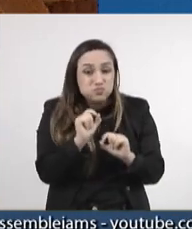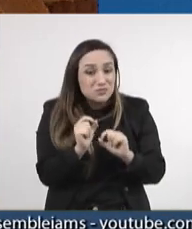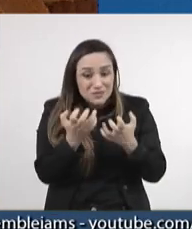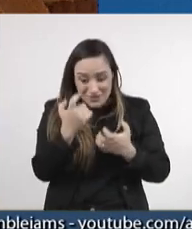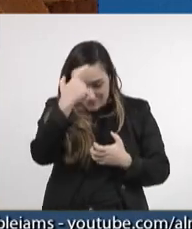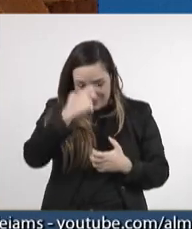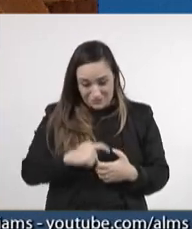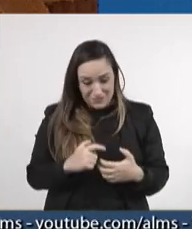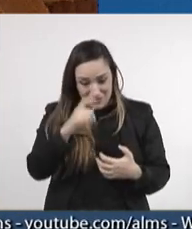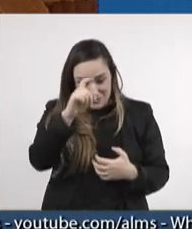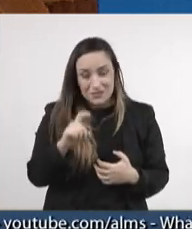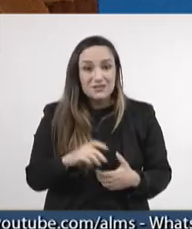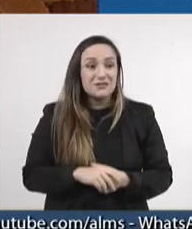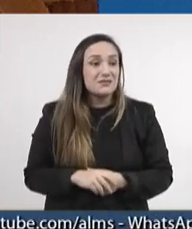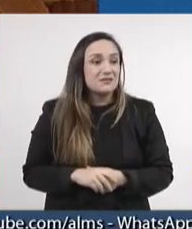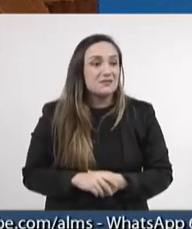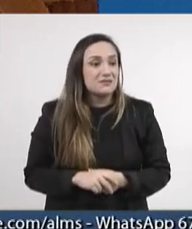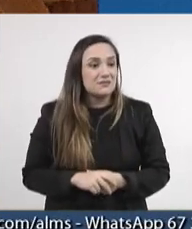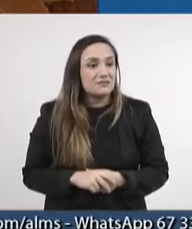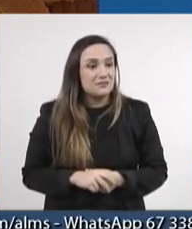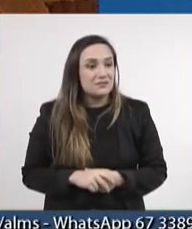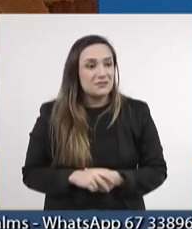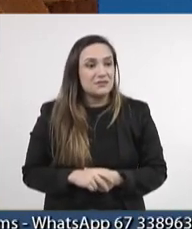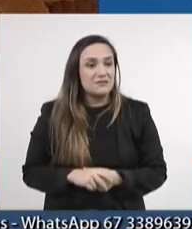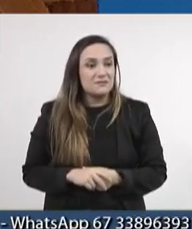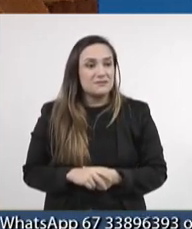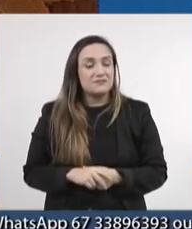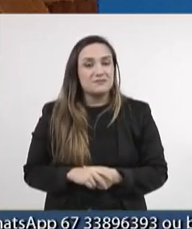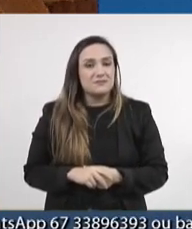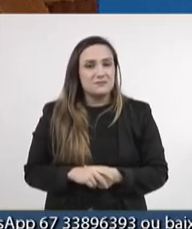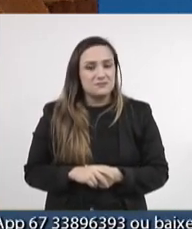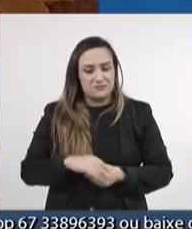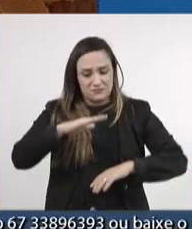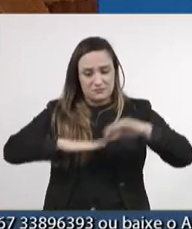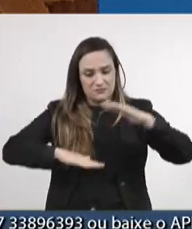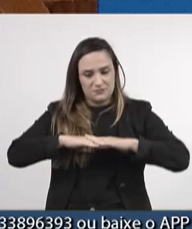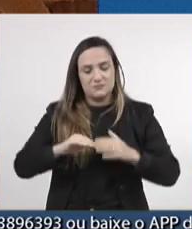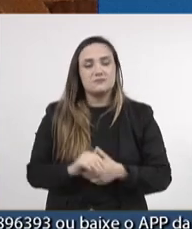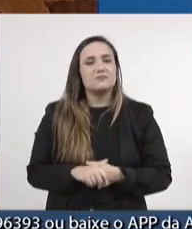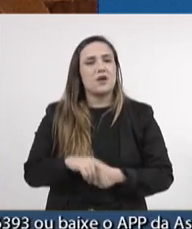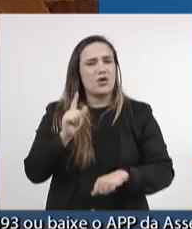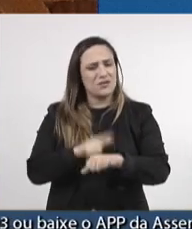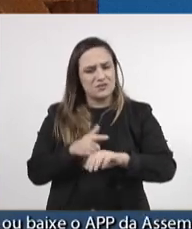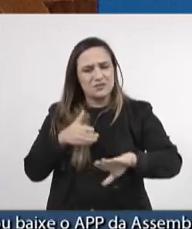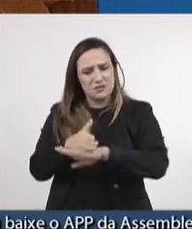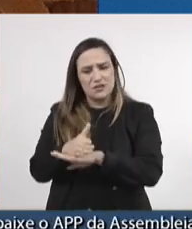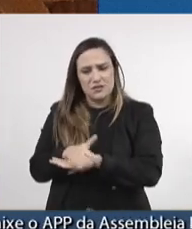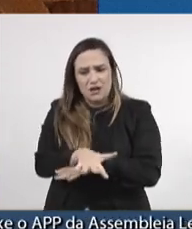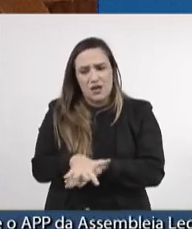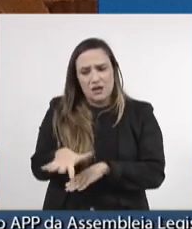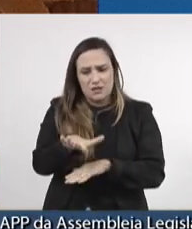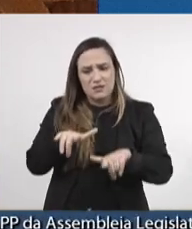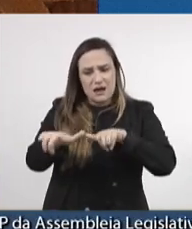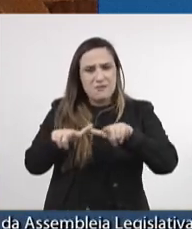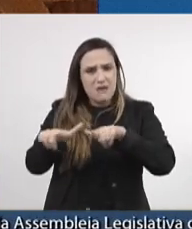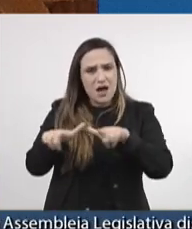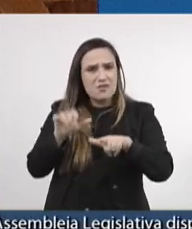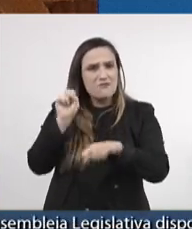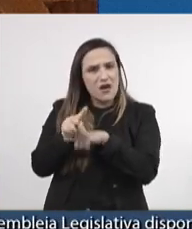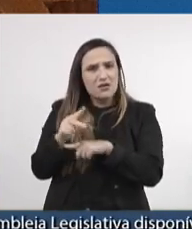ser como profissional ao ingressar no mercado de trabalho. Então,